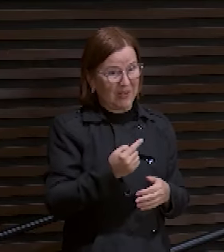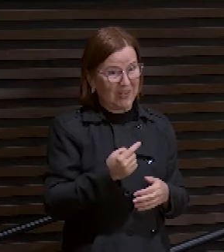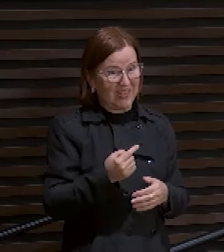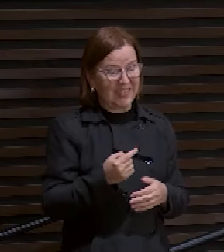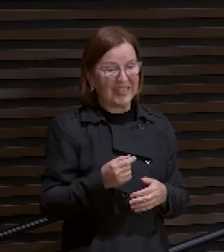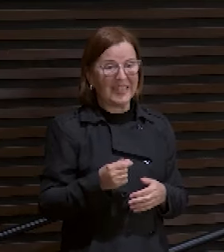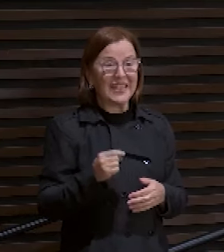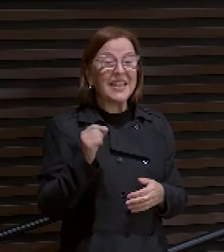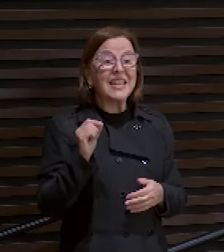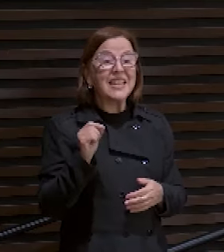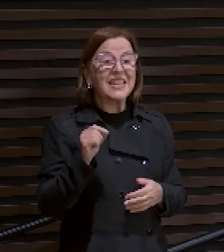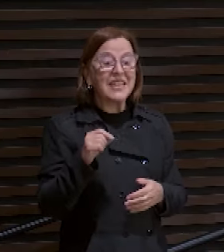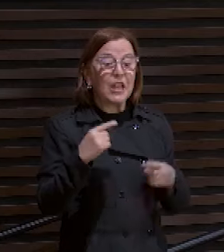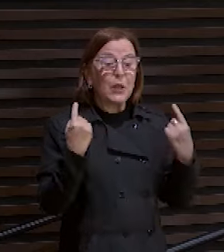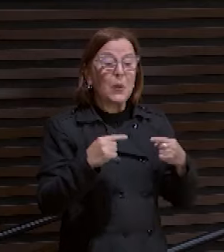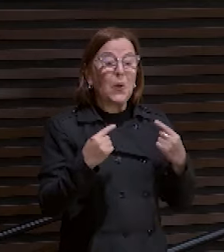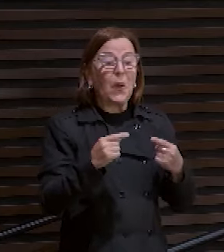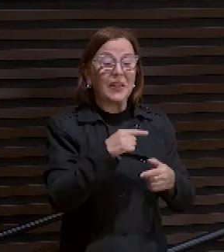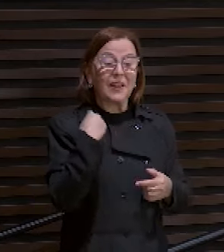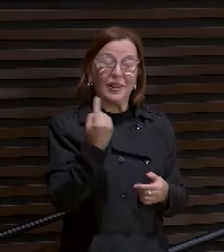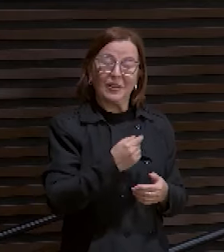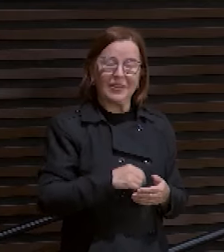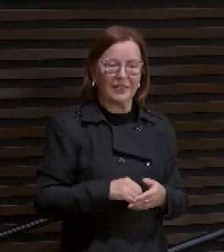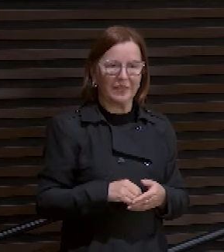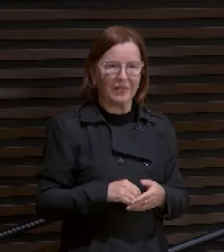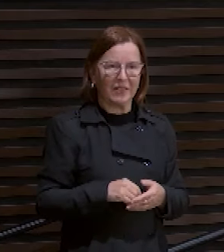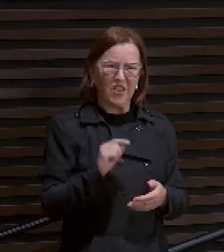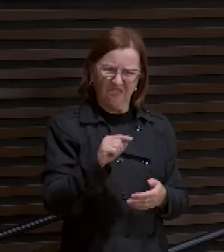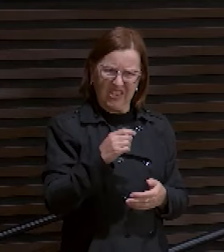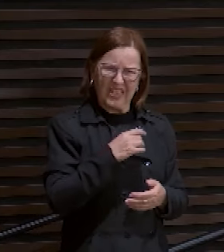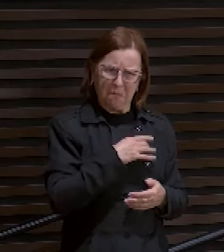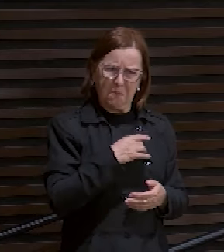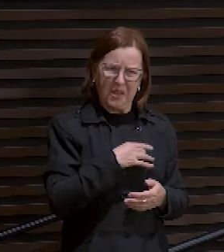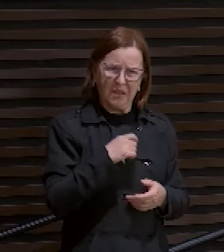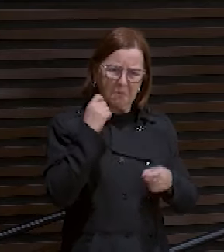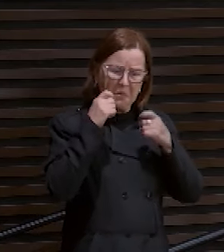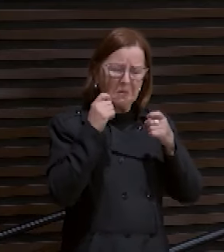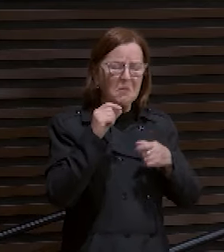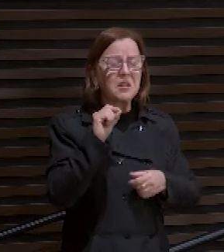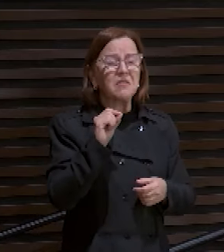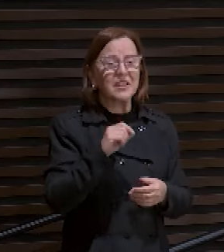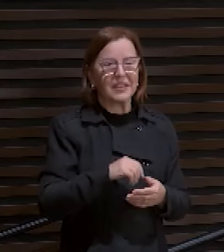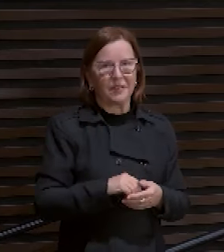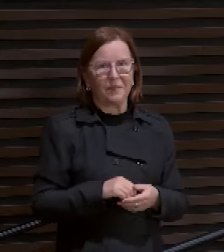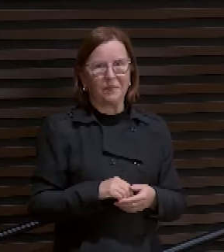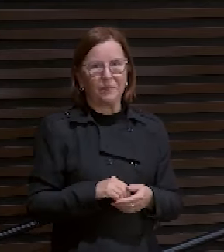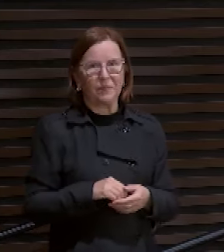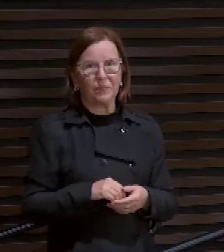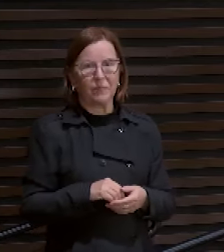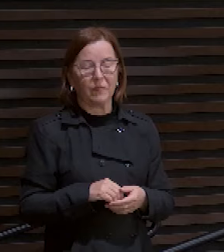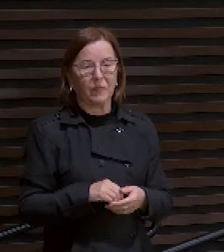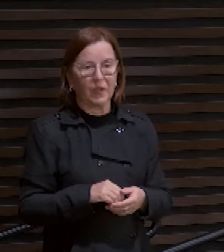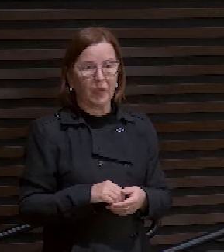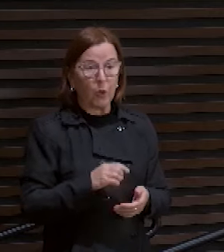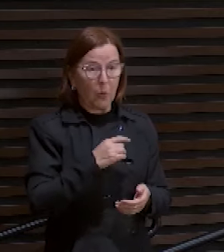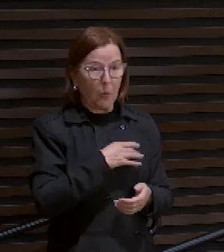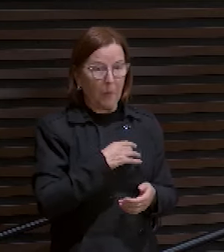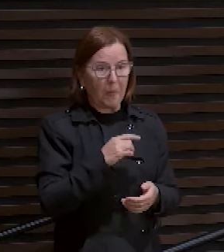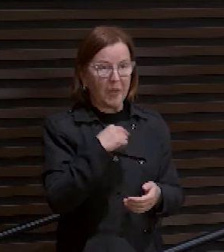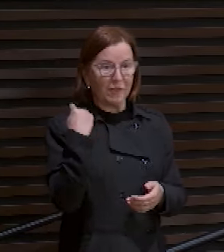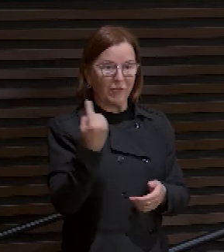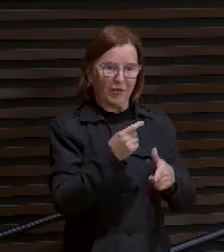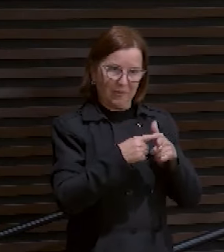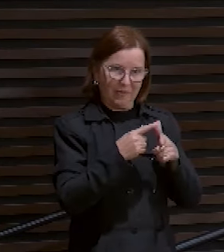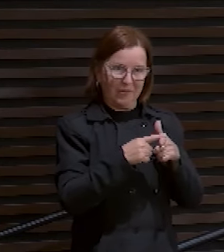filho? Você está preocupado com o quê? Ele está dizendo aí. Porque o medo é o nosso problema.